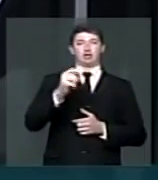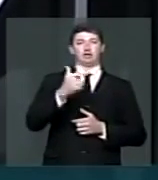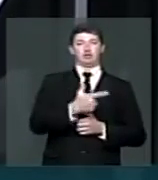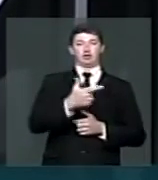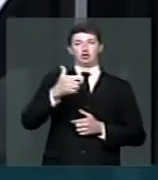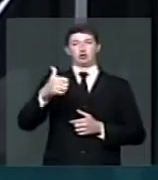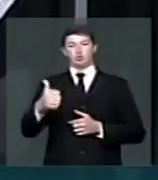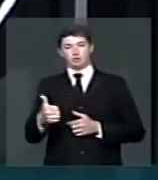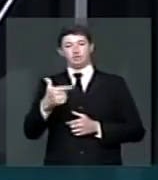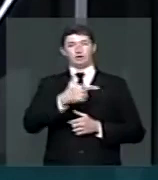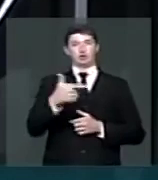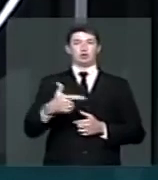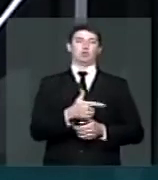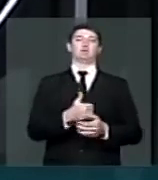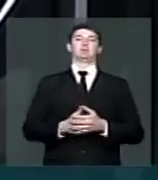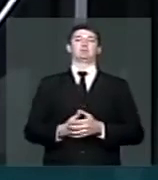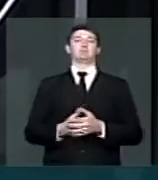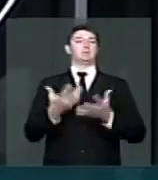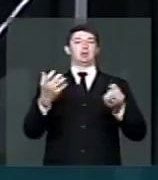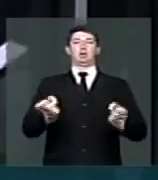21 e 22.